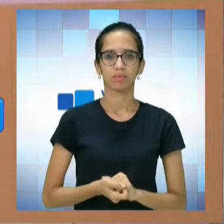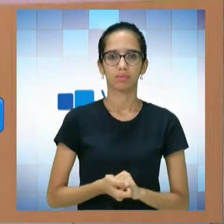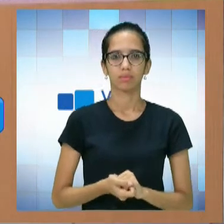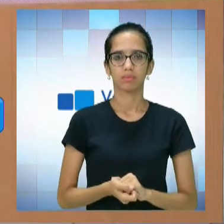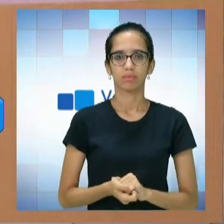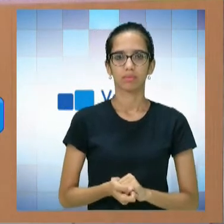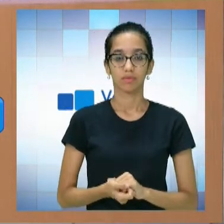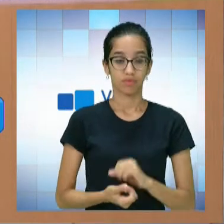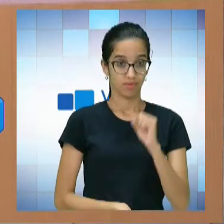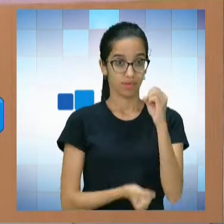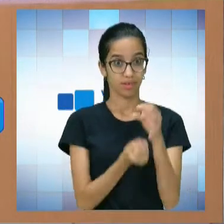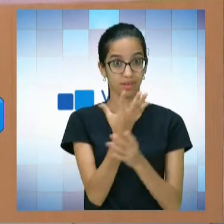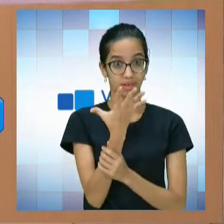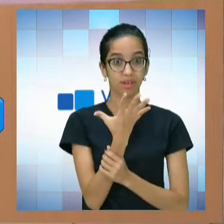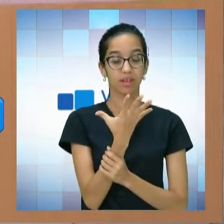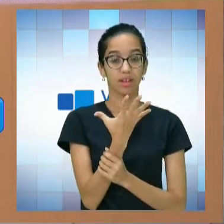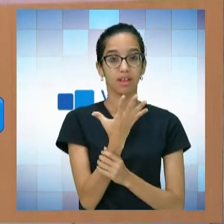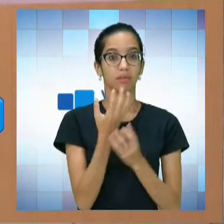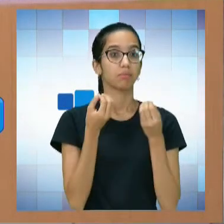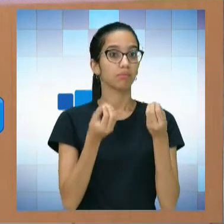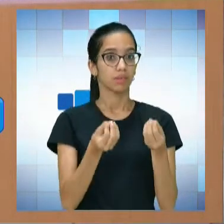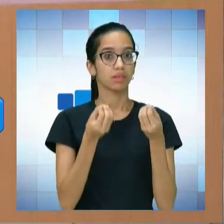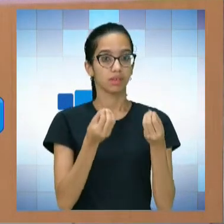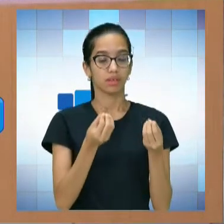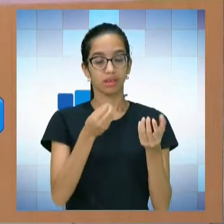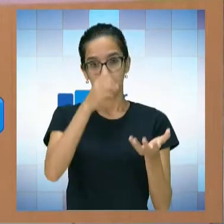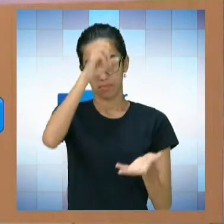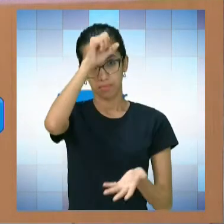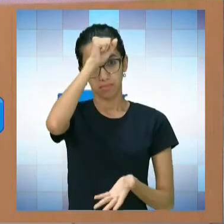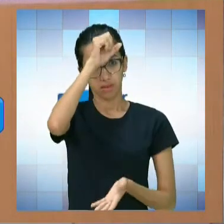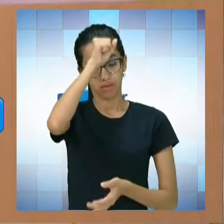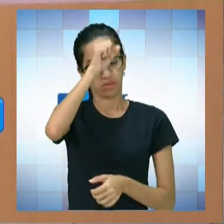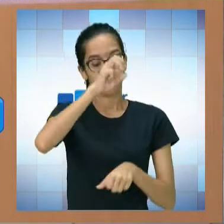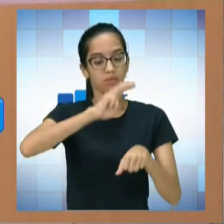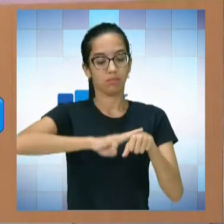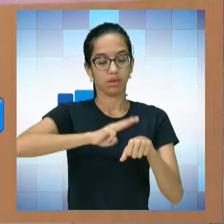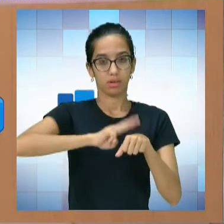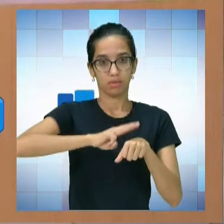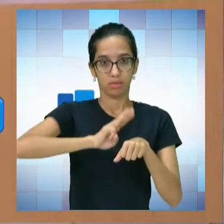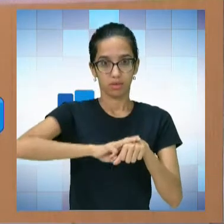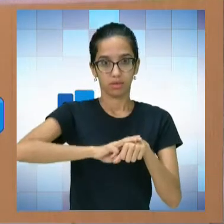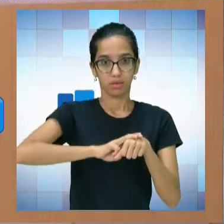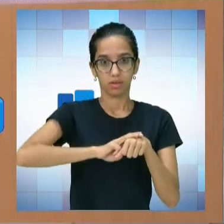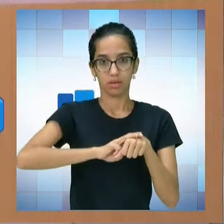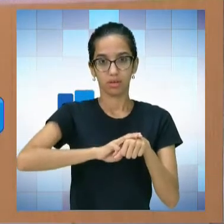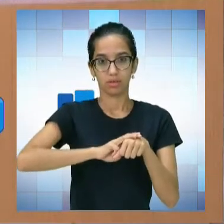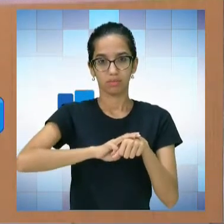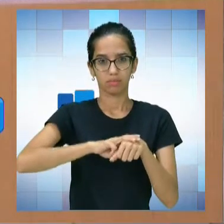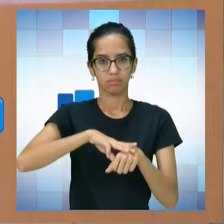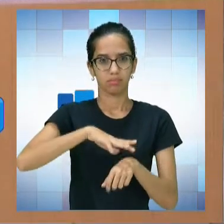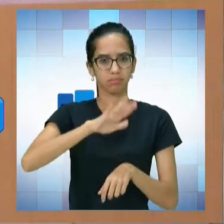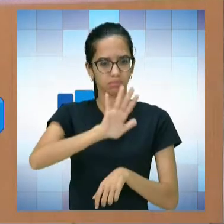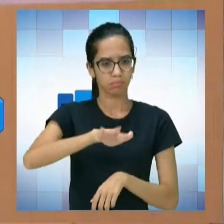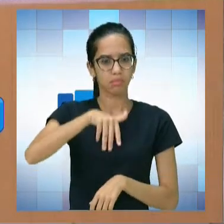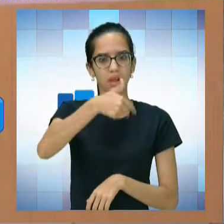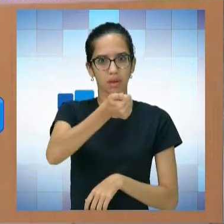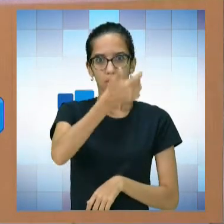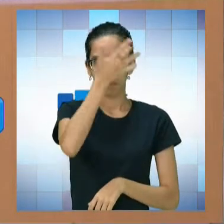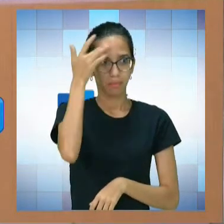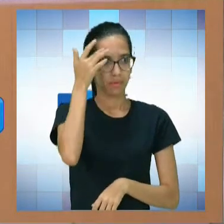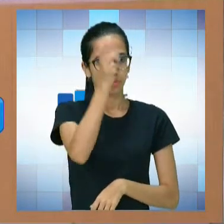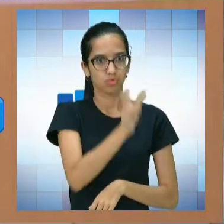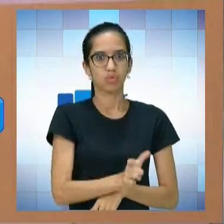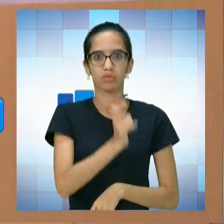foi criado para tornar a aprendizagem da matemática mais eficaz para o cego.